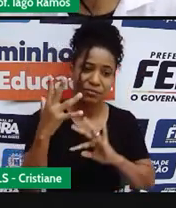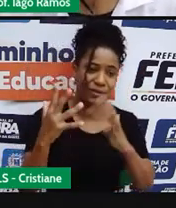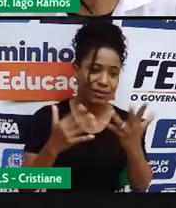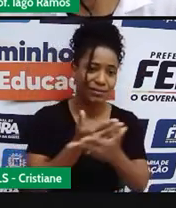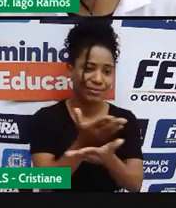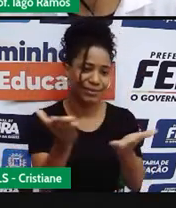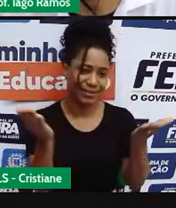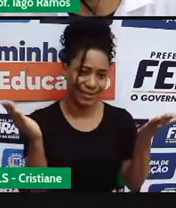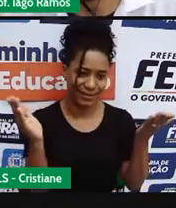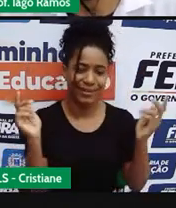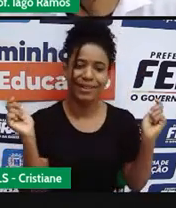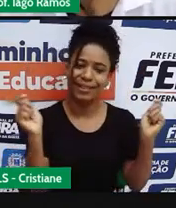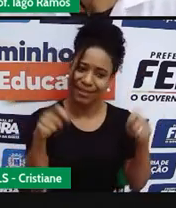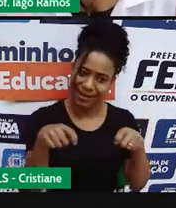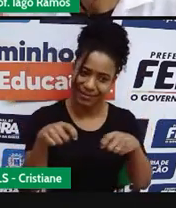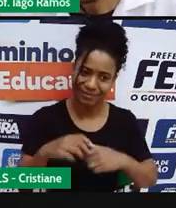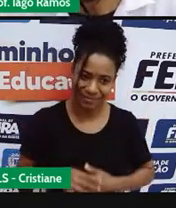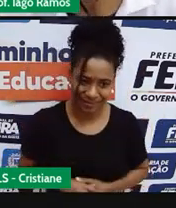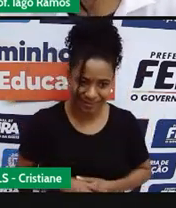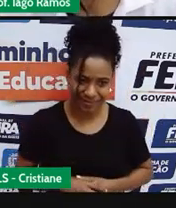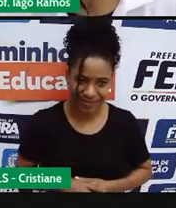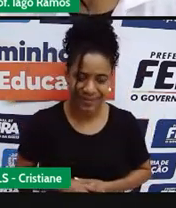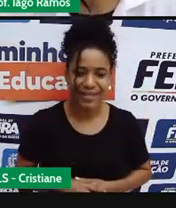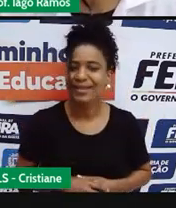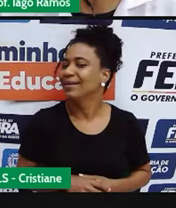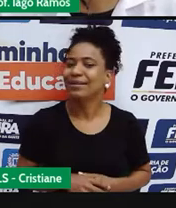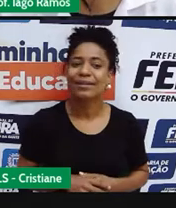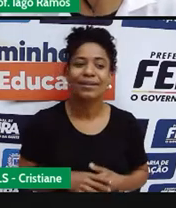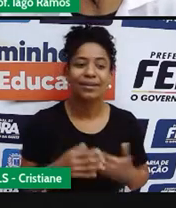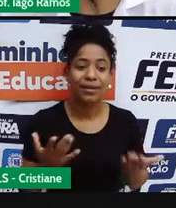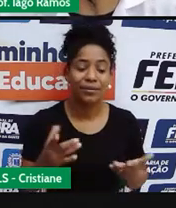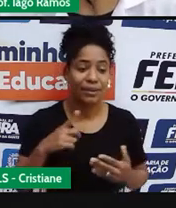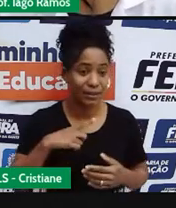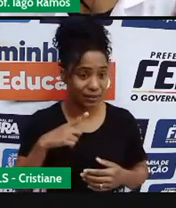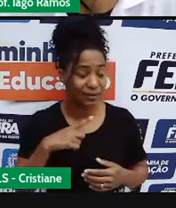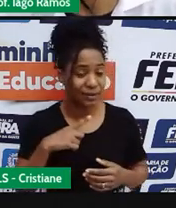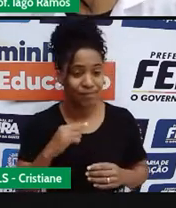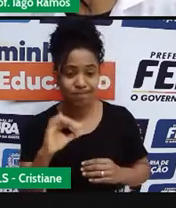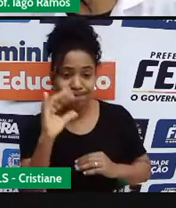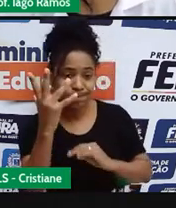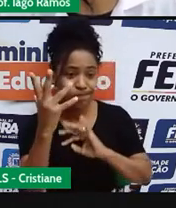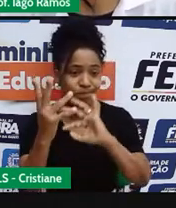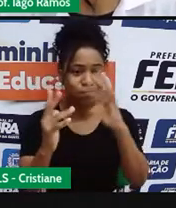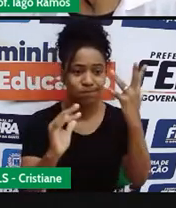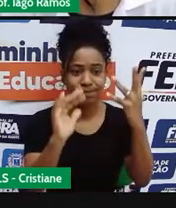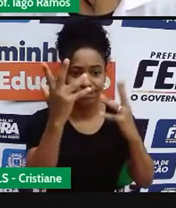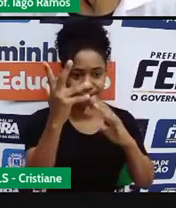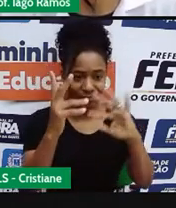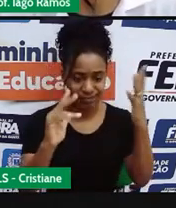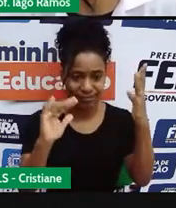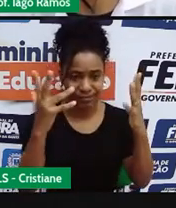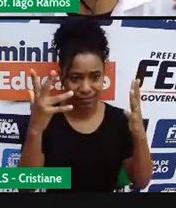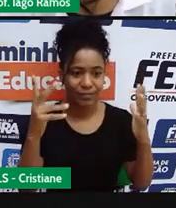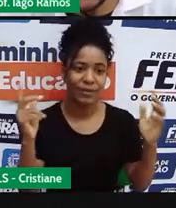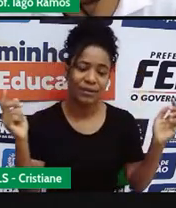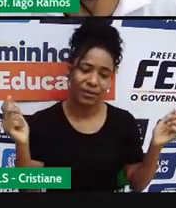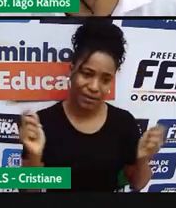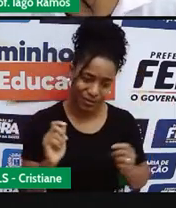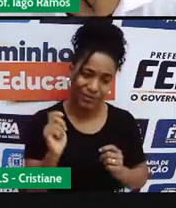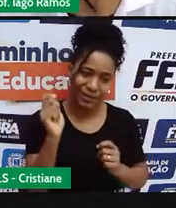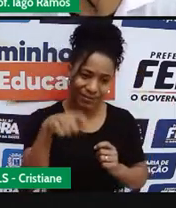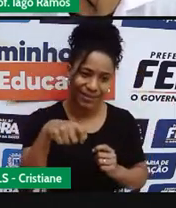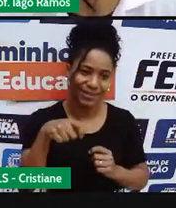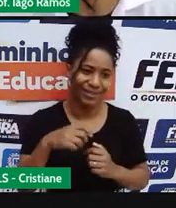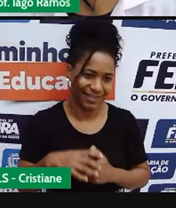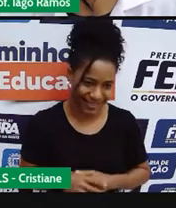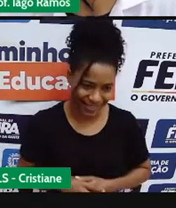pessoas que estão à sua volta. Então, apesar de ser situações hipotéticas, elas nos ajudam bastante a compreender o que realmente